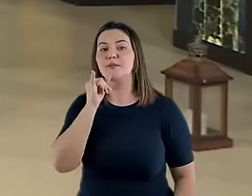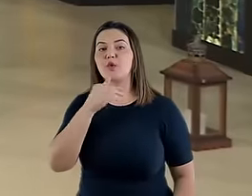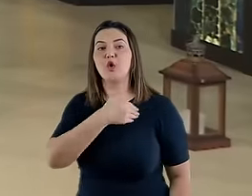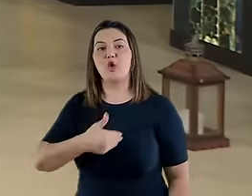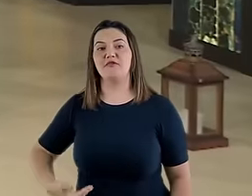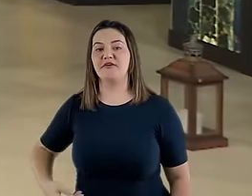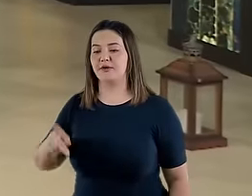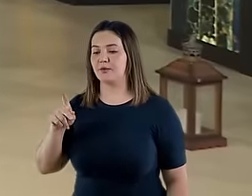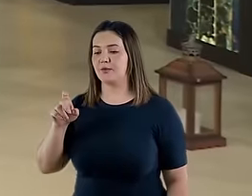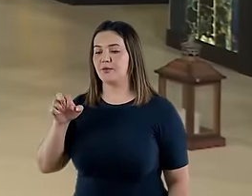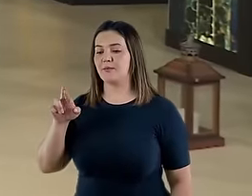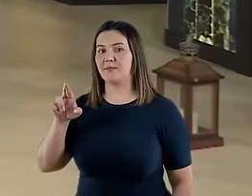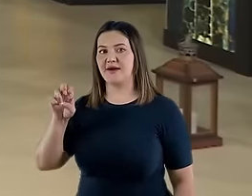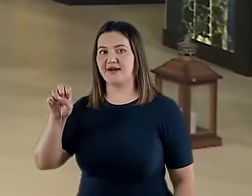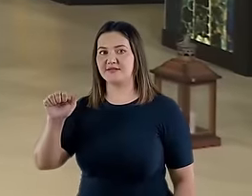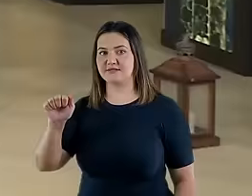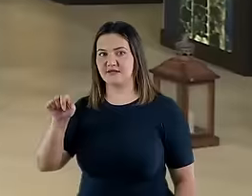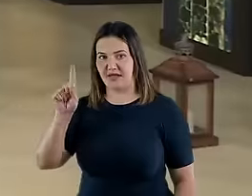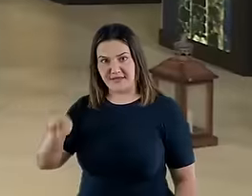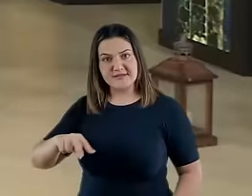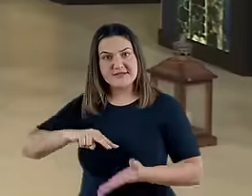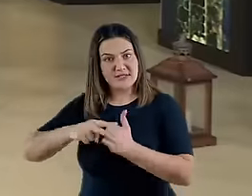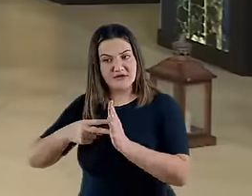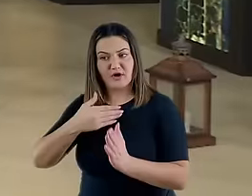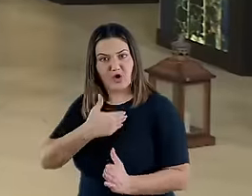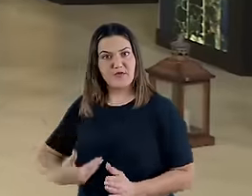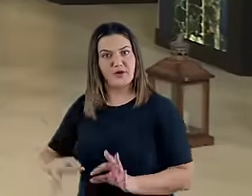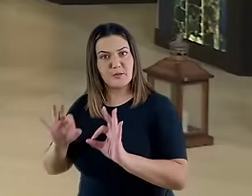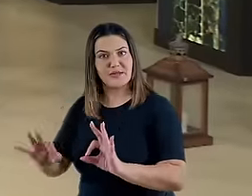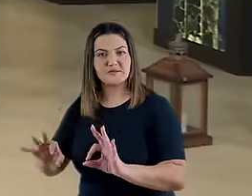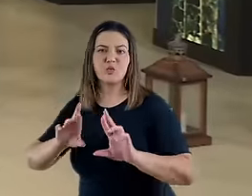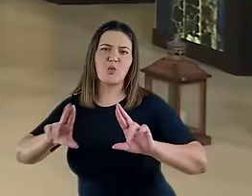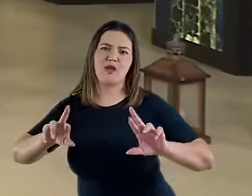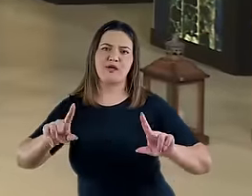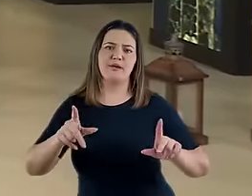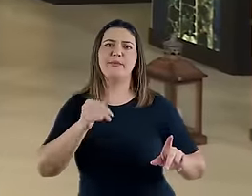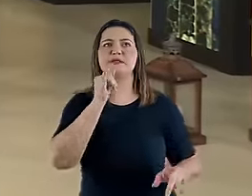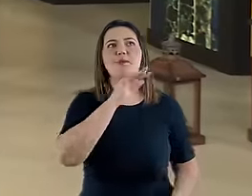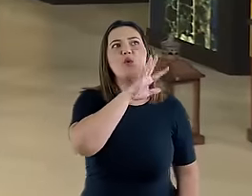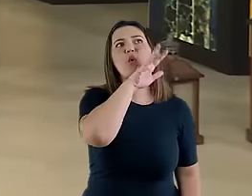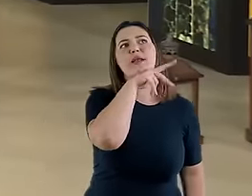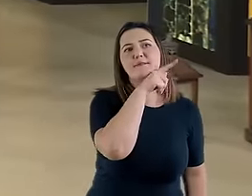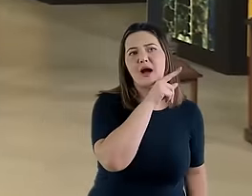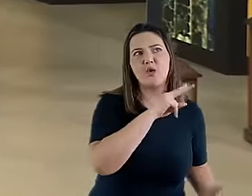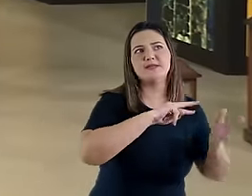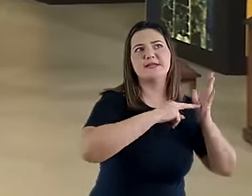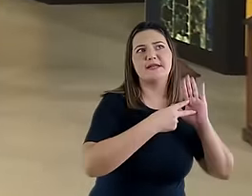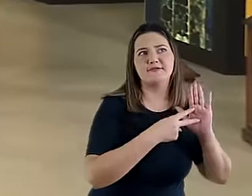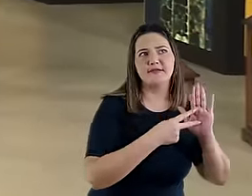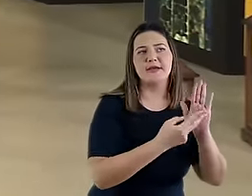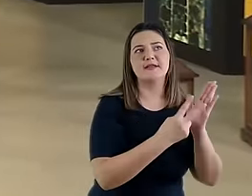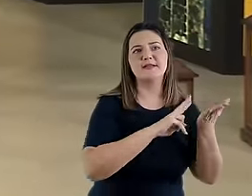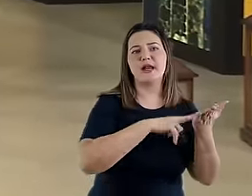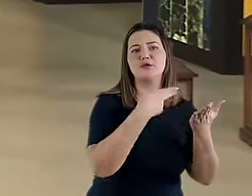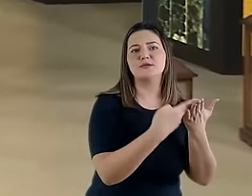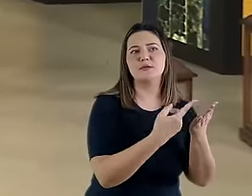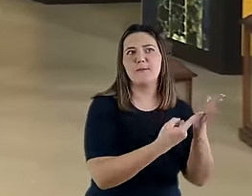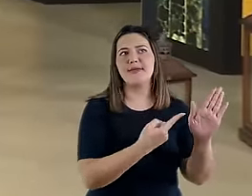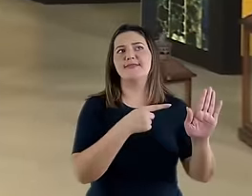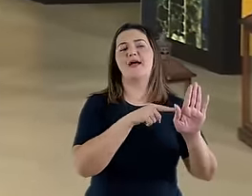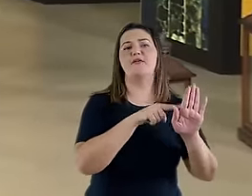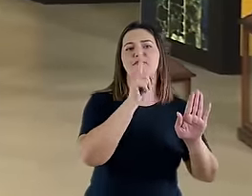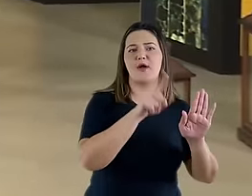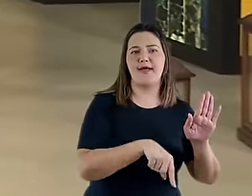Ela não é um urso, como no capítulo 7, ou um carneiro, como no capítulo 8, das visões interiores. Não, ela é descrita